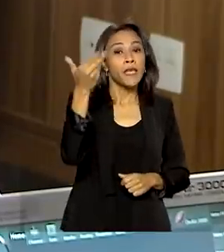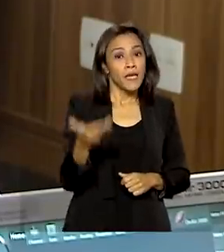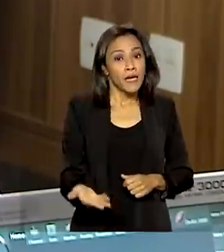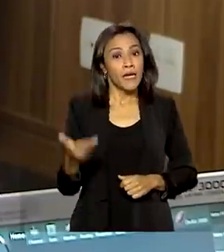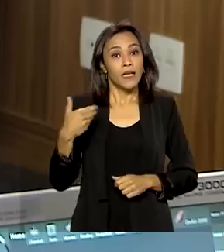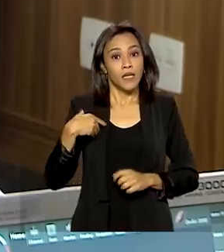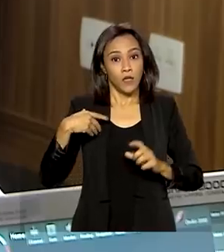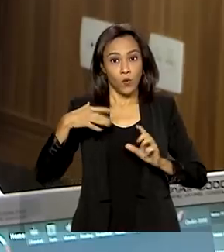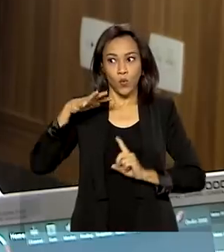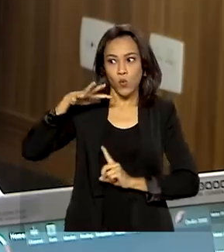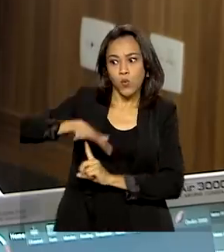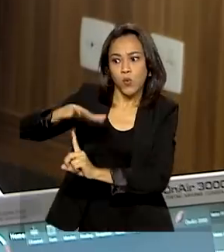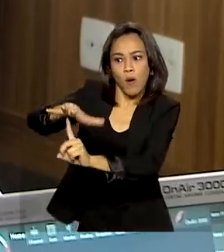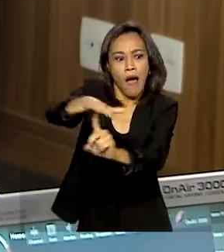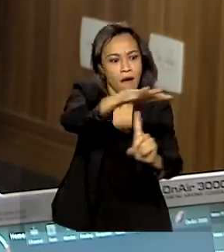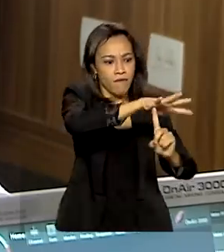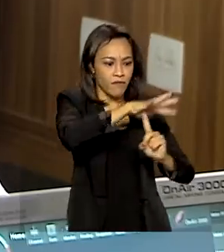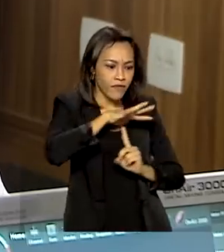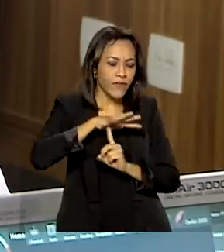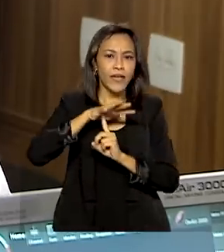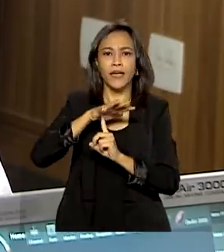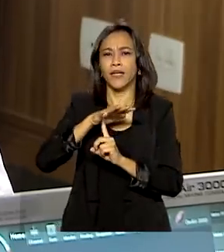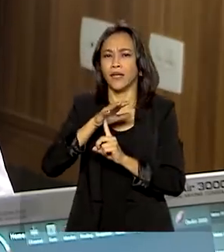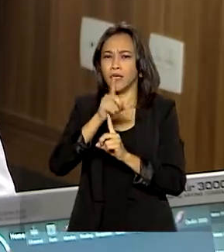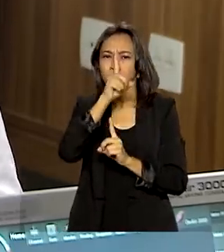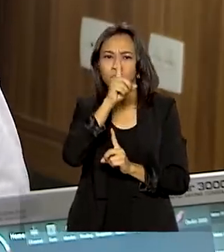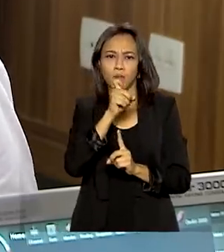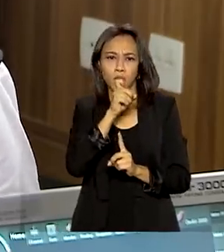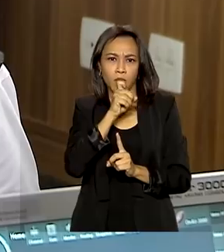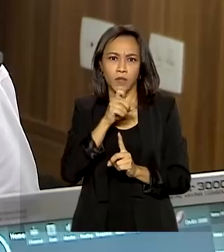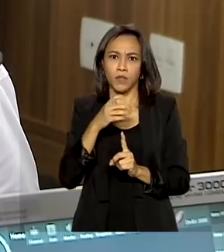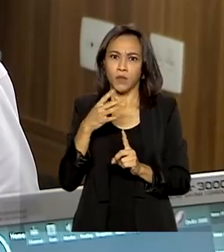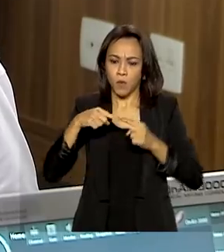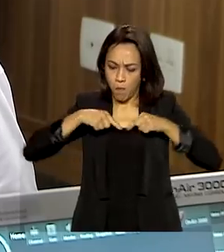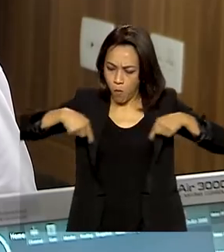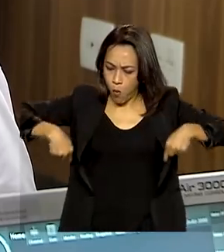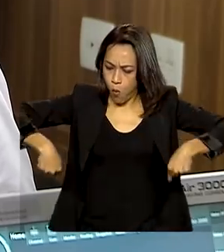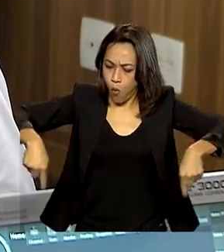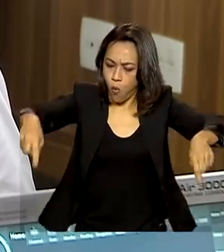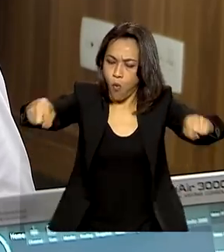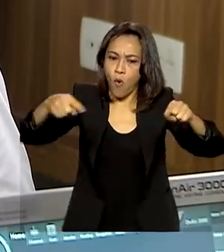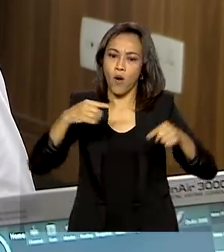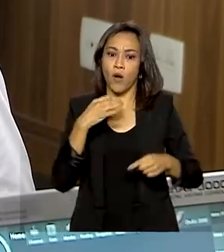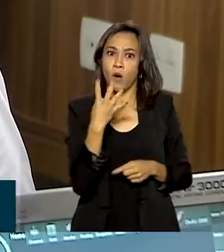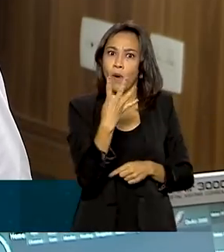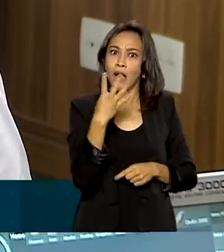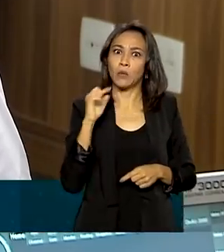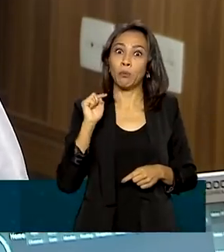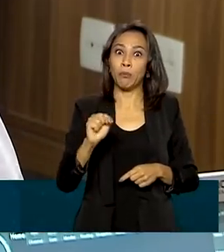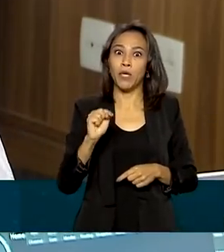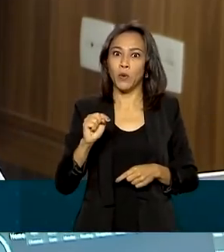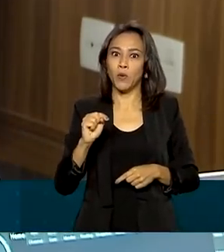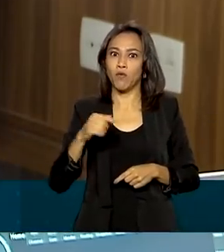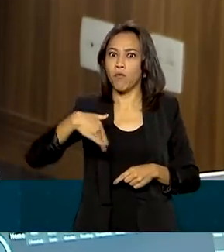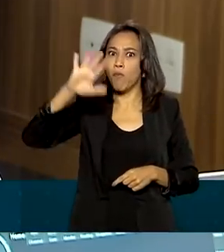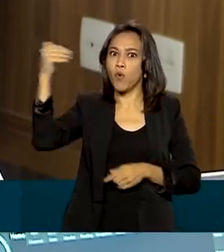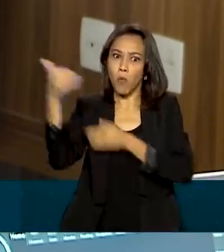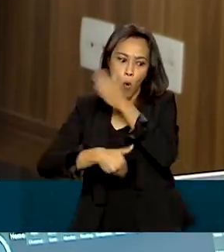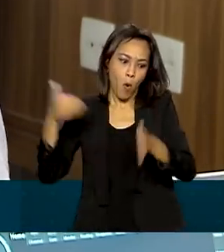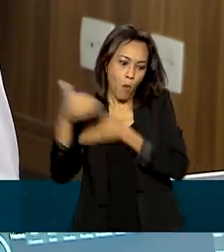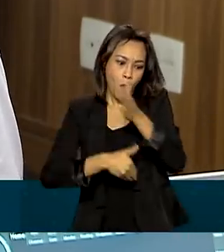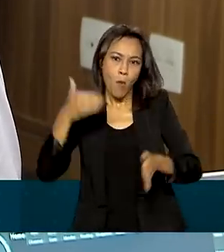turismo do Brasil em Dubai, perdão, 4 mil metros quadrados, somos o pavilhão mais visitado, que mais gera